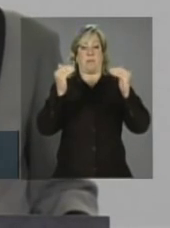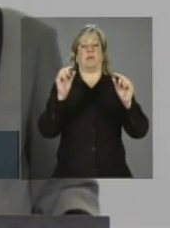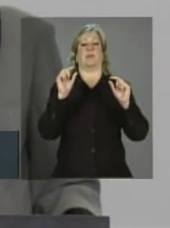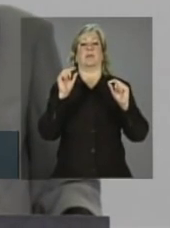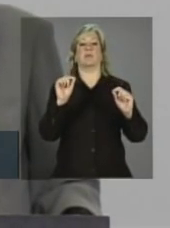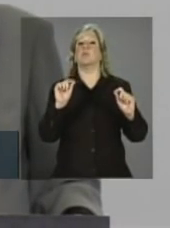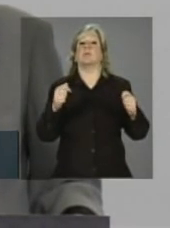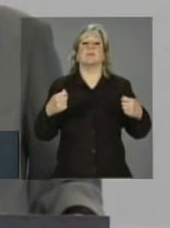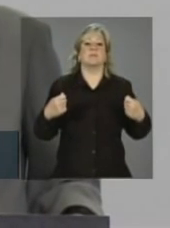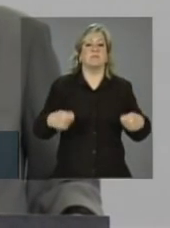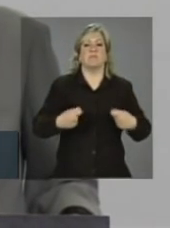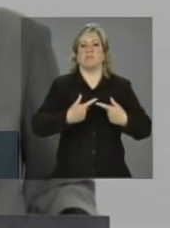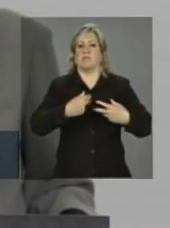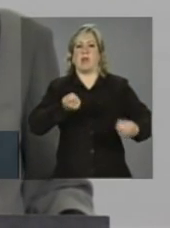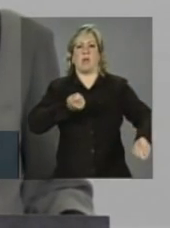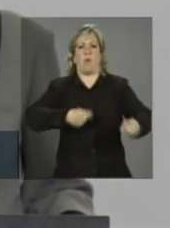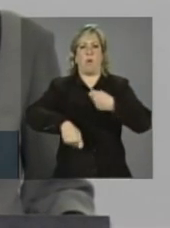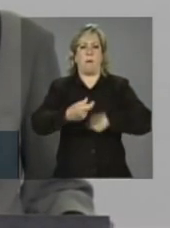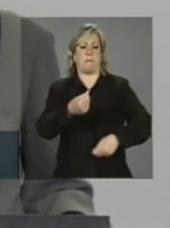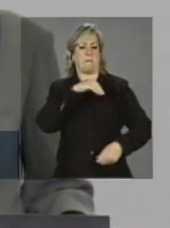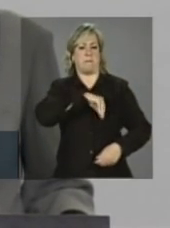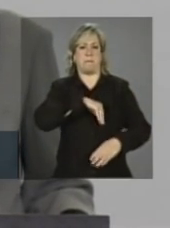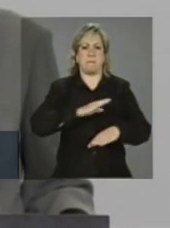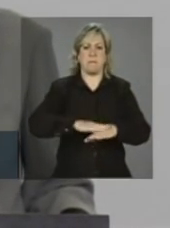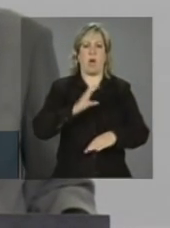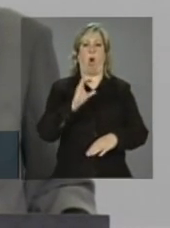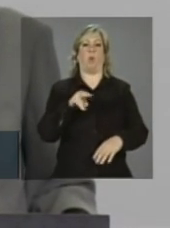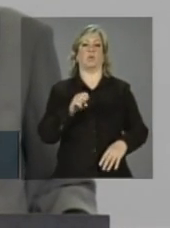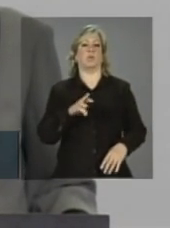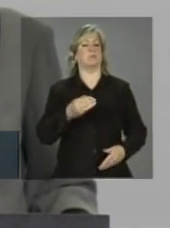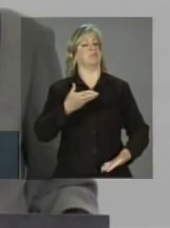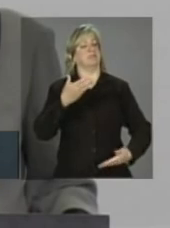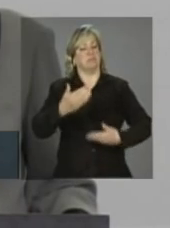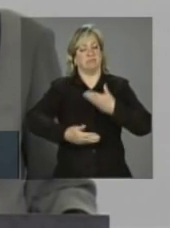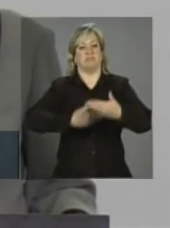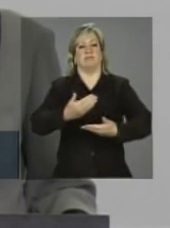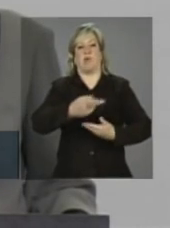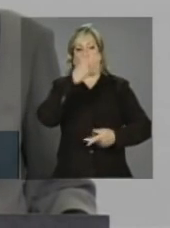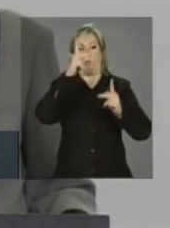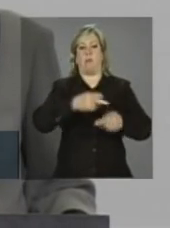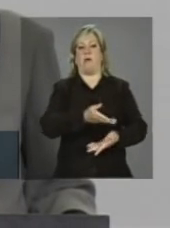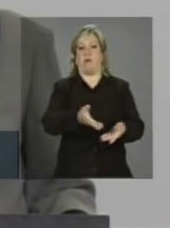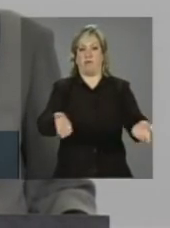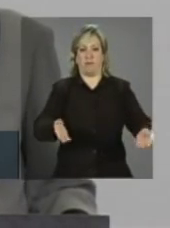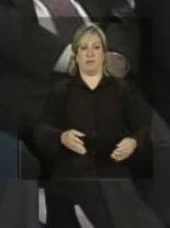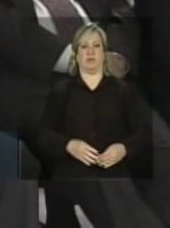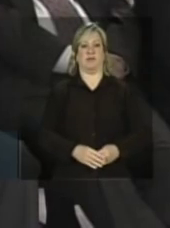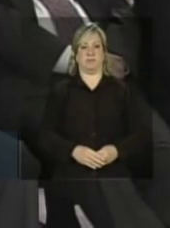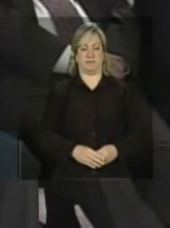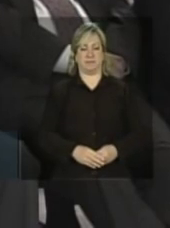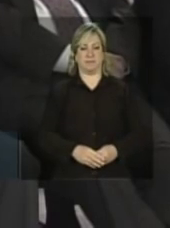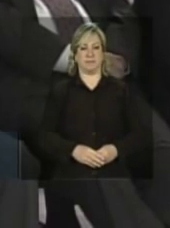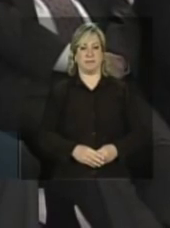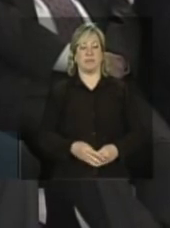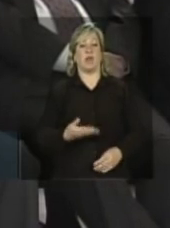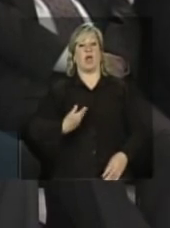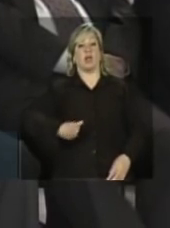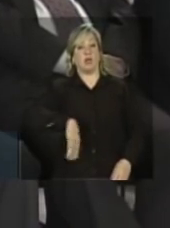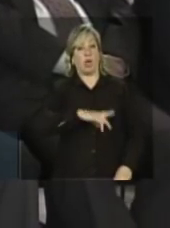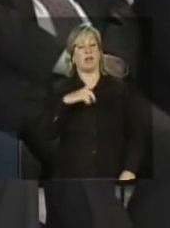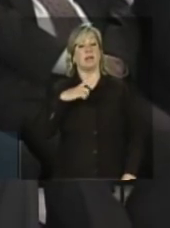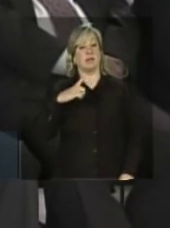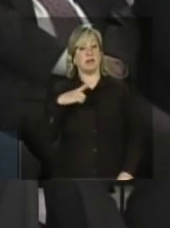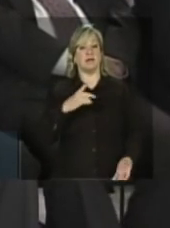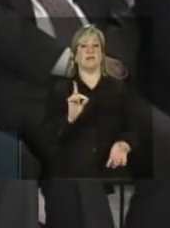demanda de mais renda e de mais consumo para a população. Nós temos de